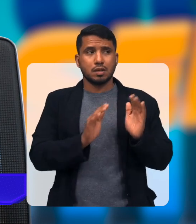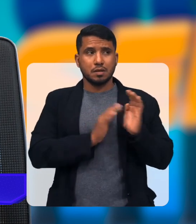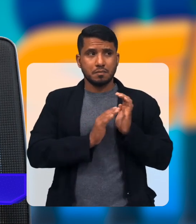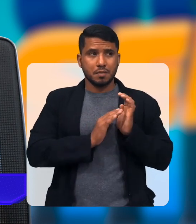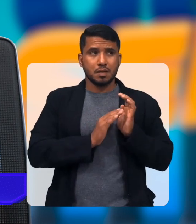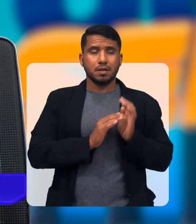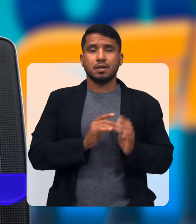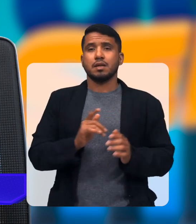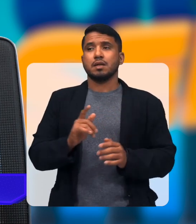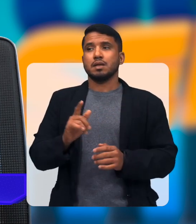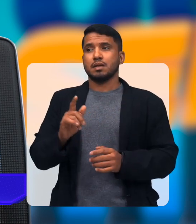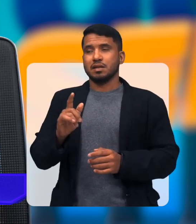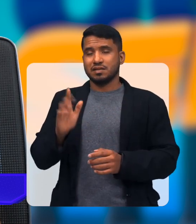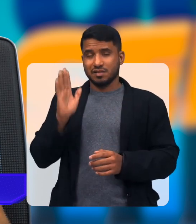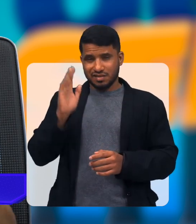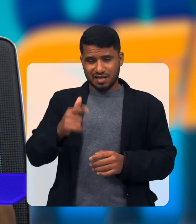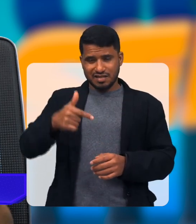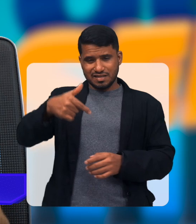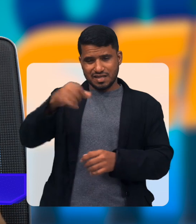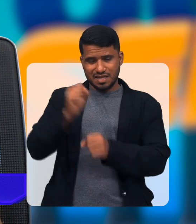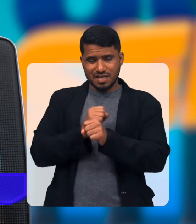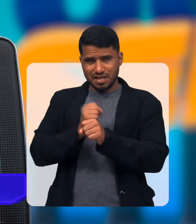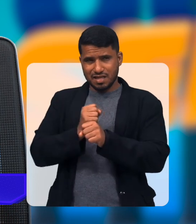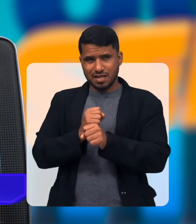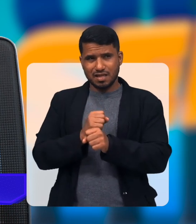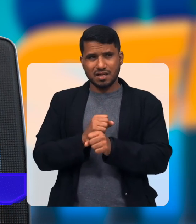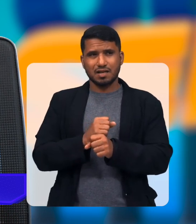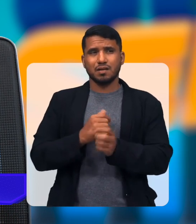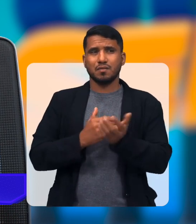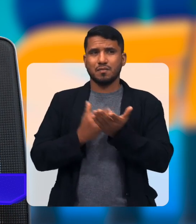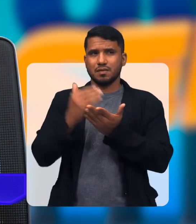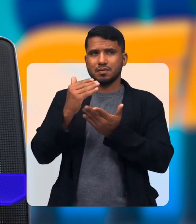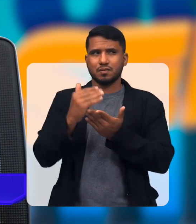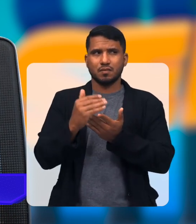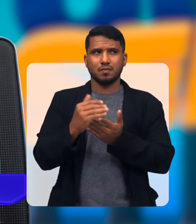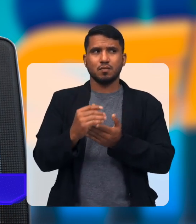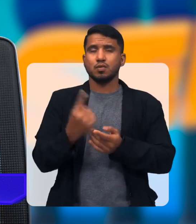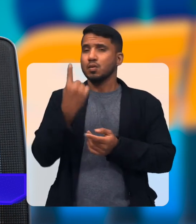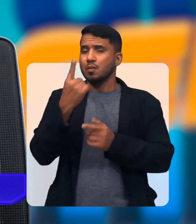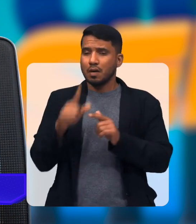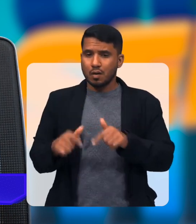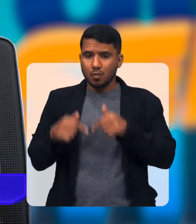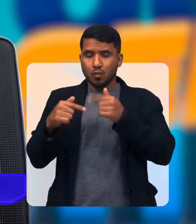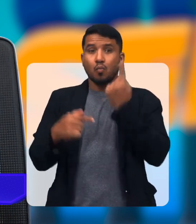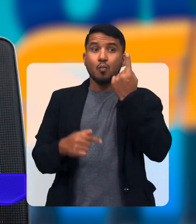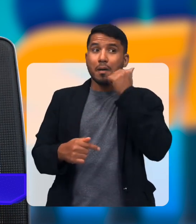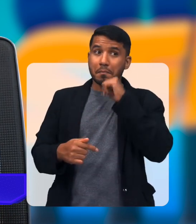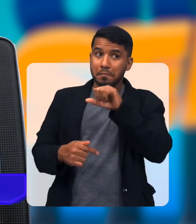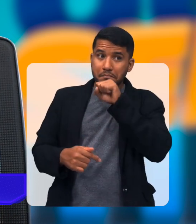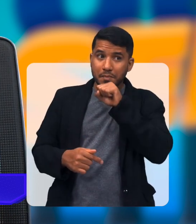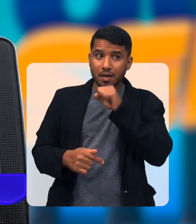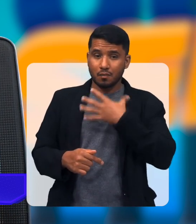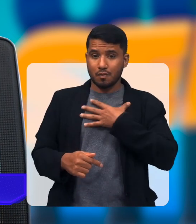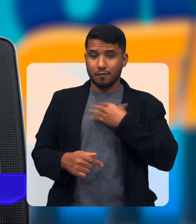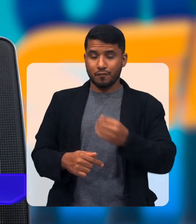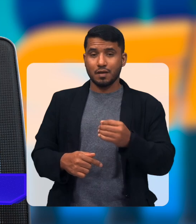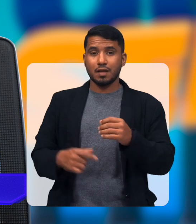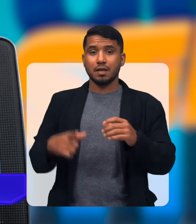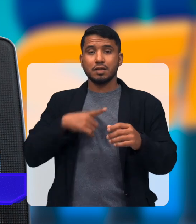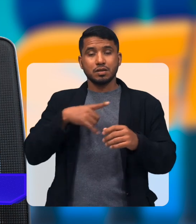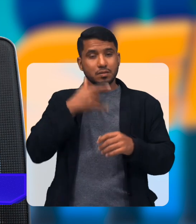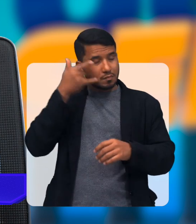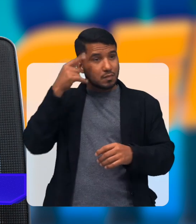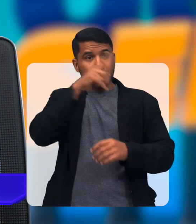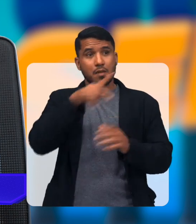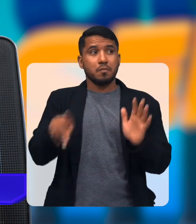Então as APAIs, elas têm, existe há 70 anos, né? Sim Que começou de uma luta de uma mãe,